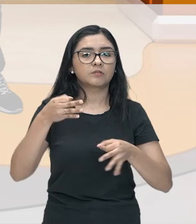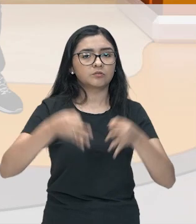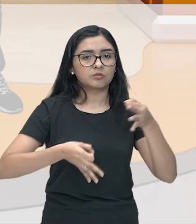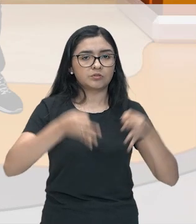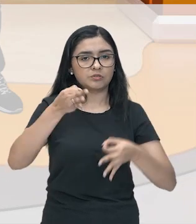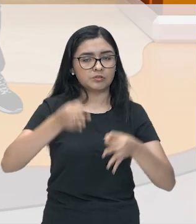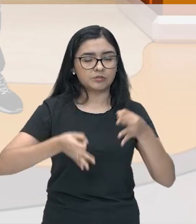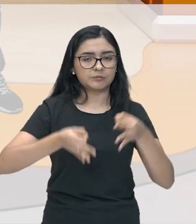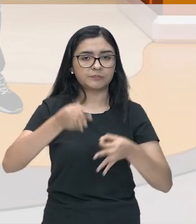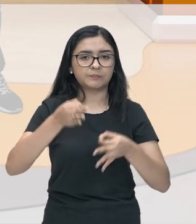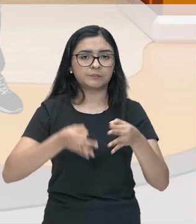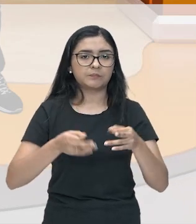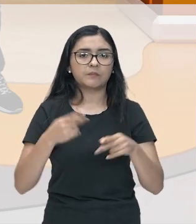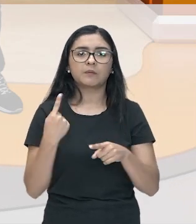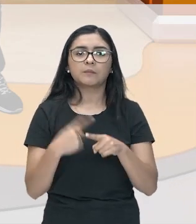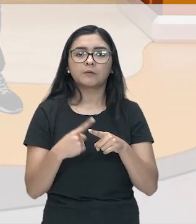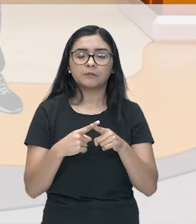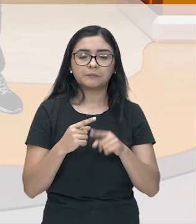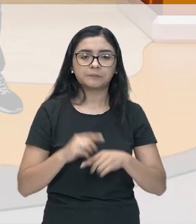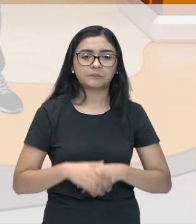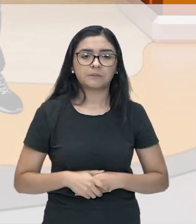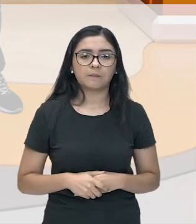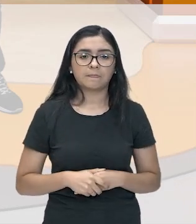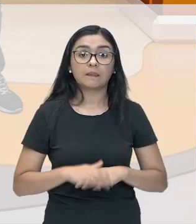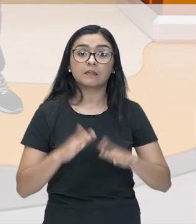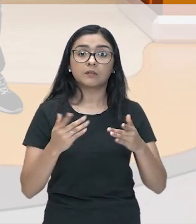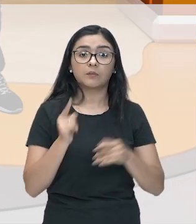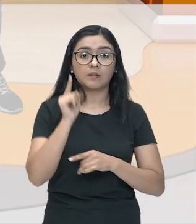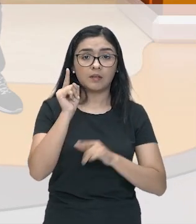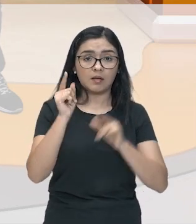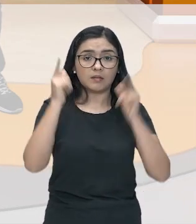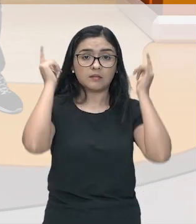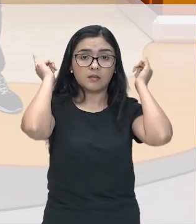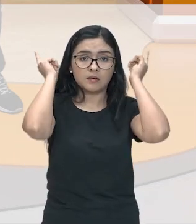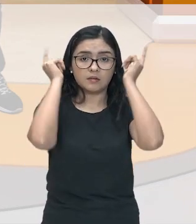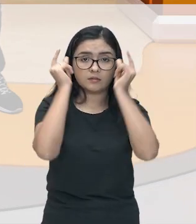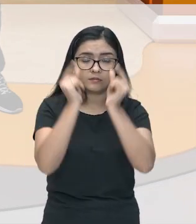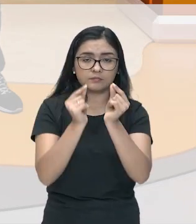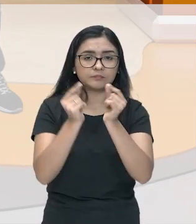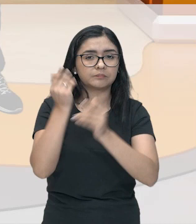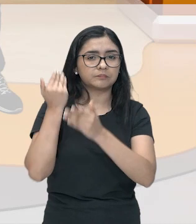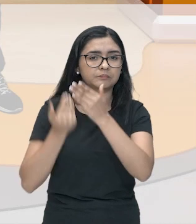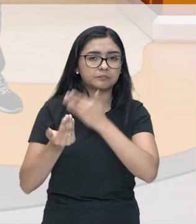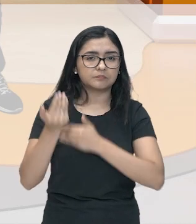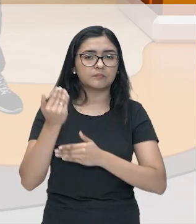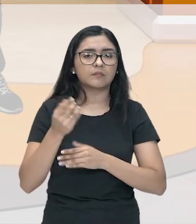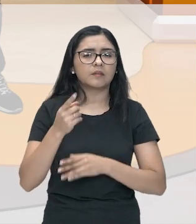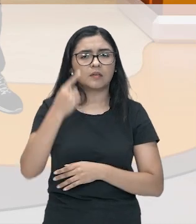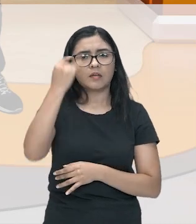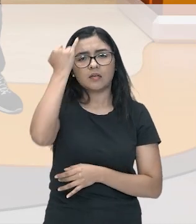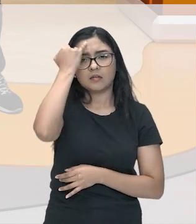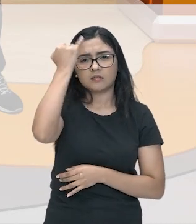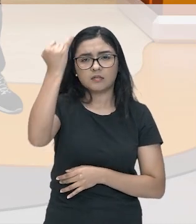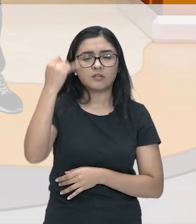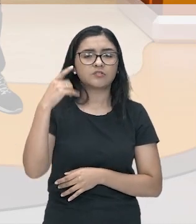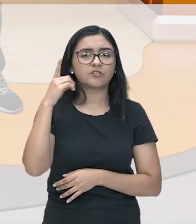da justiça. Por que, galerinha? Olha só, na Grécia antiga, a ideia sobre direito e